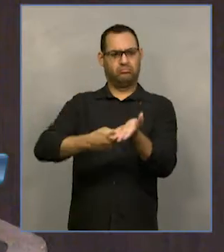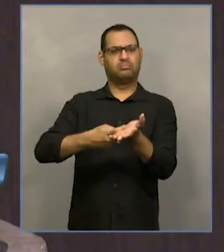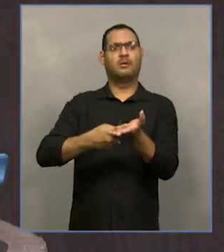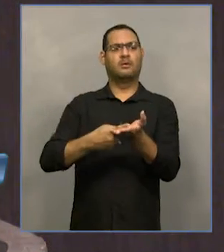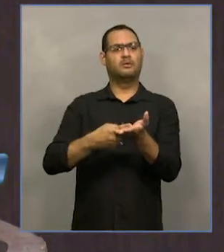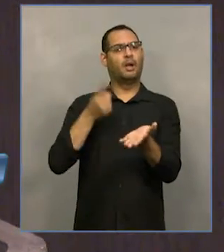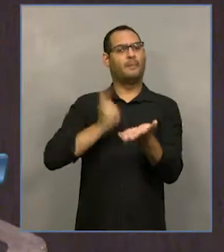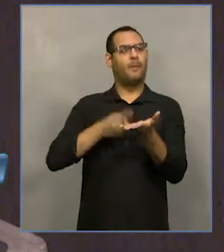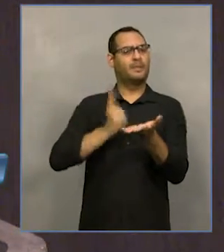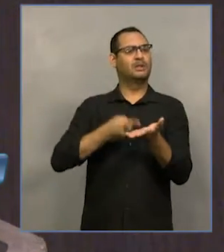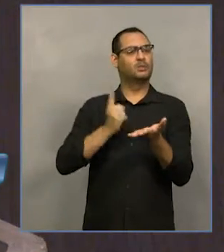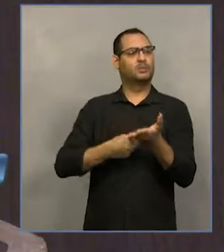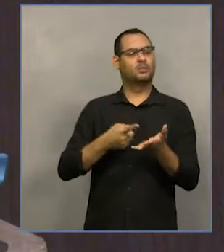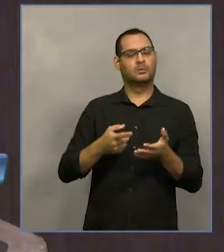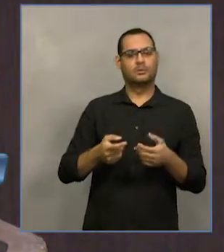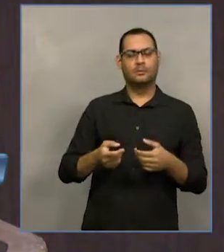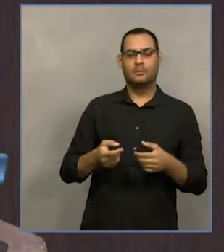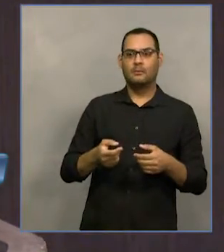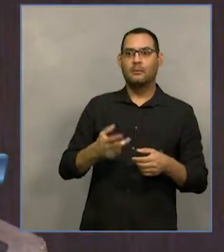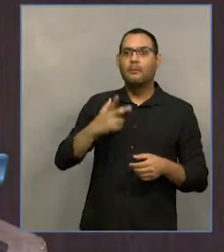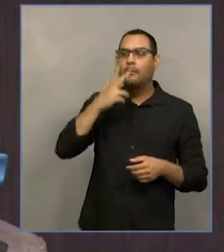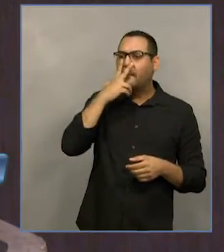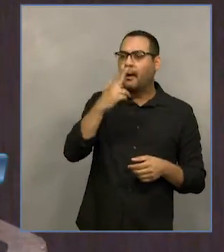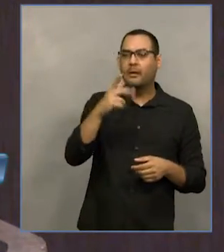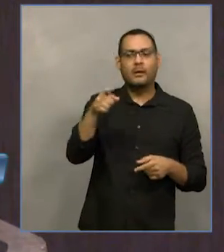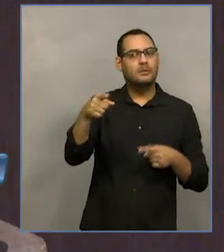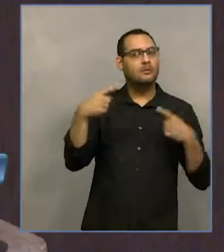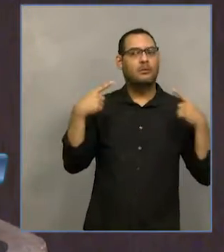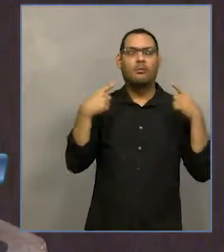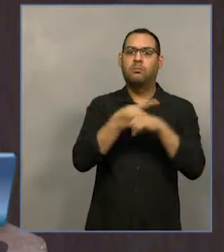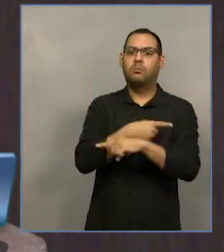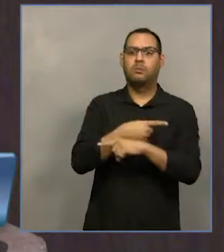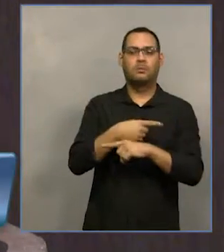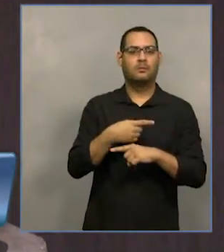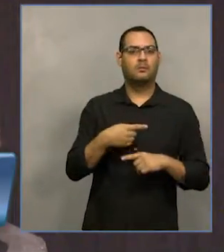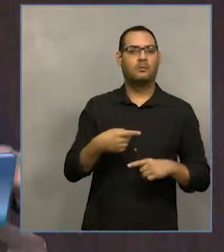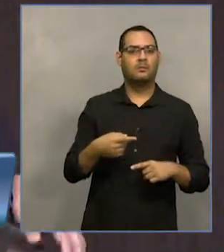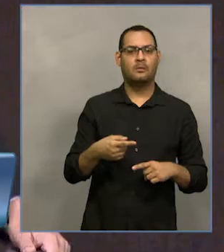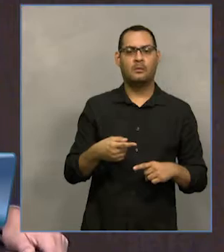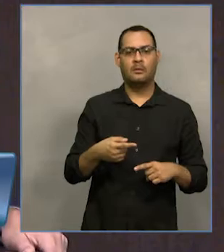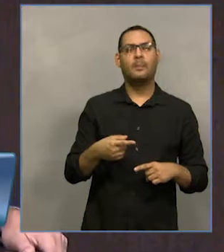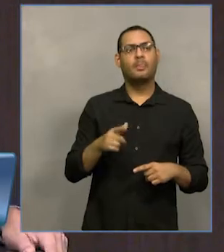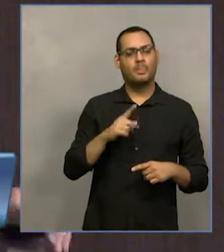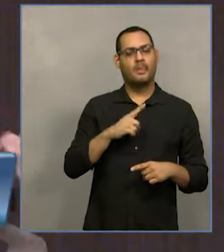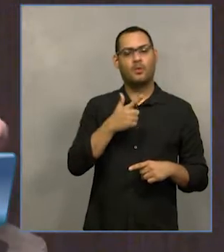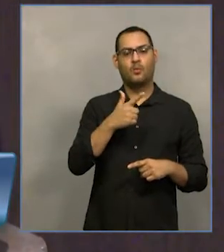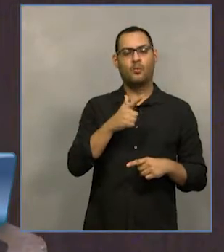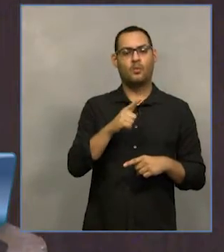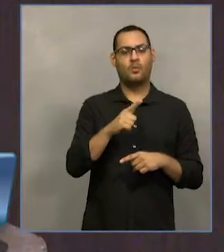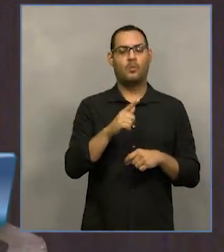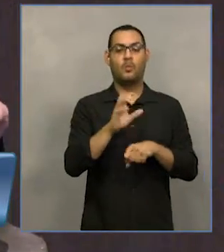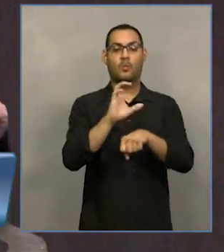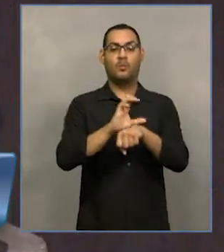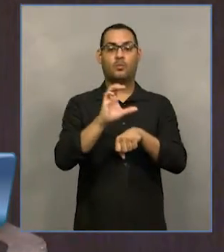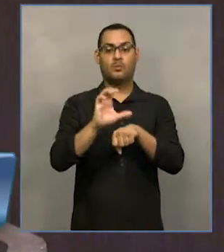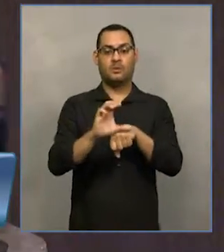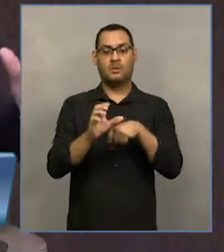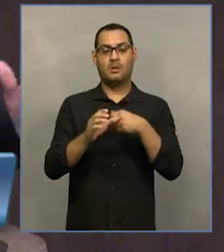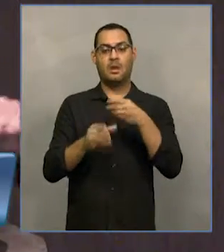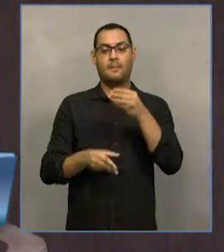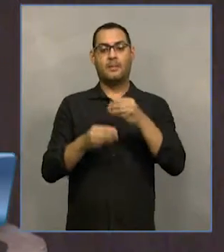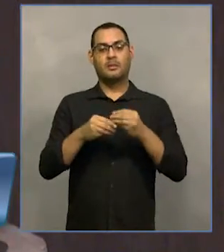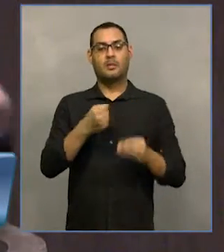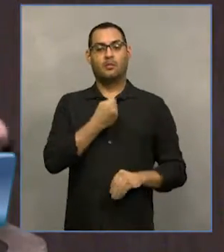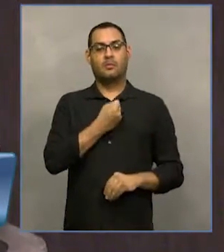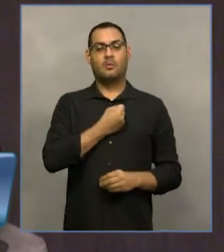ela é contrária a uma norma-princípio da Emenda 45 da Reforma do Judiciário. Portanto, não